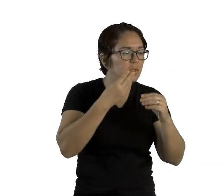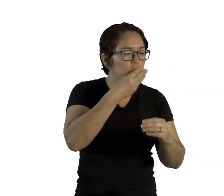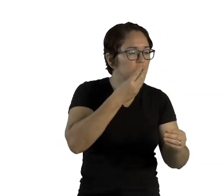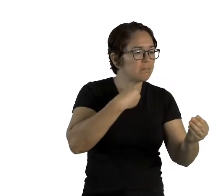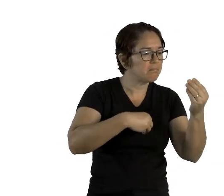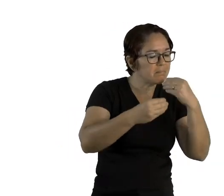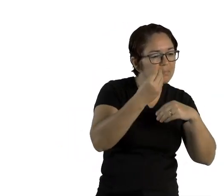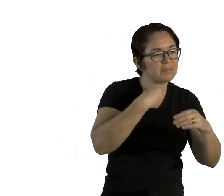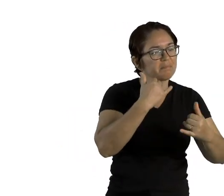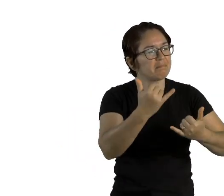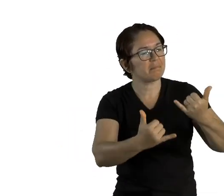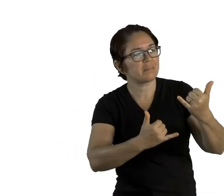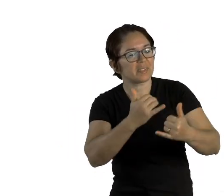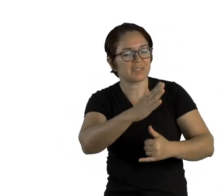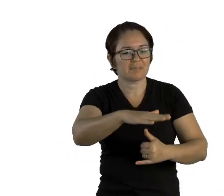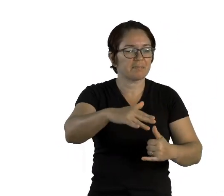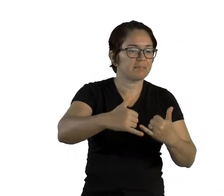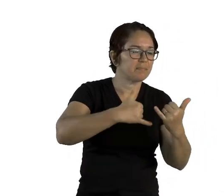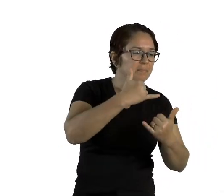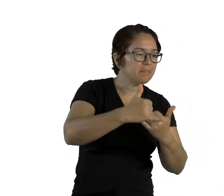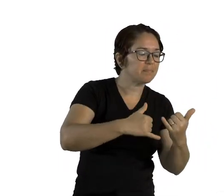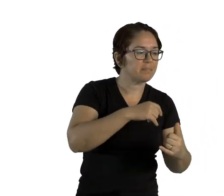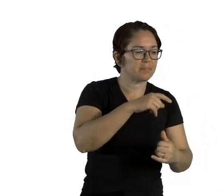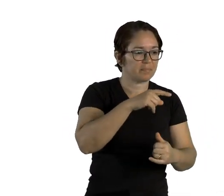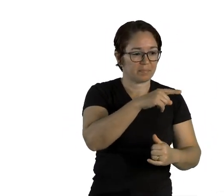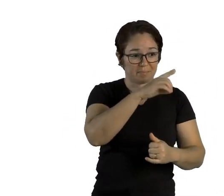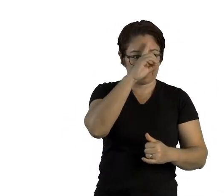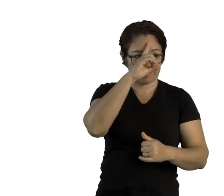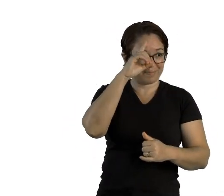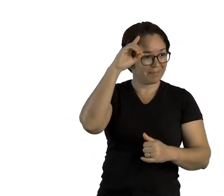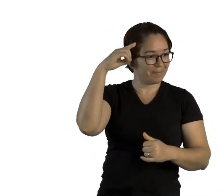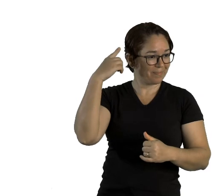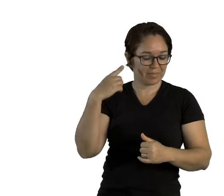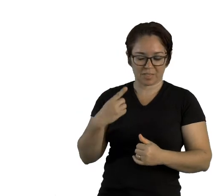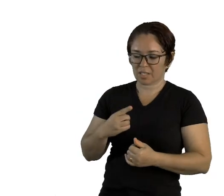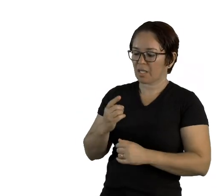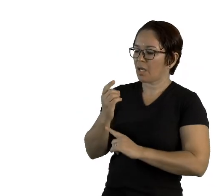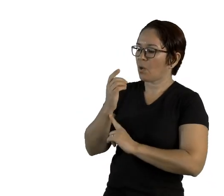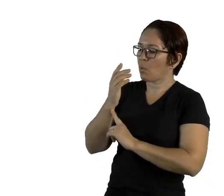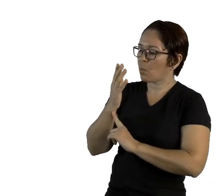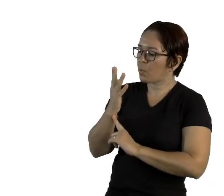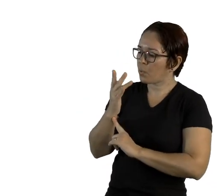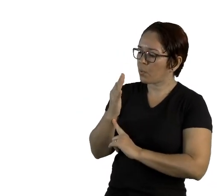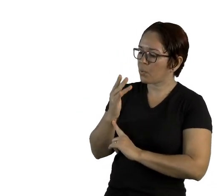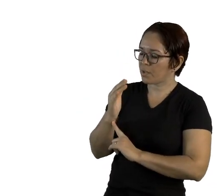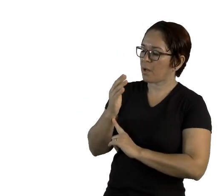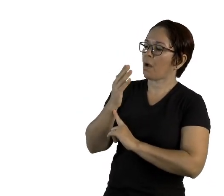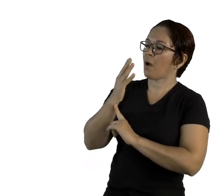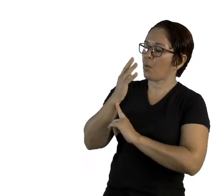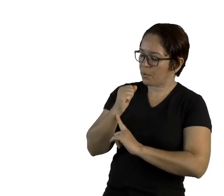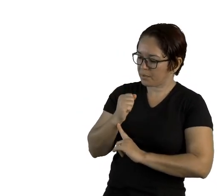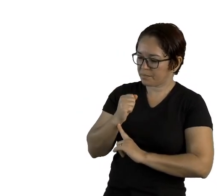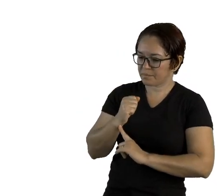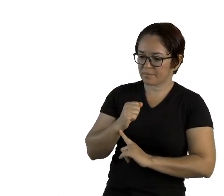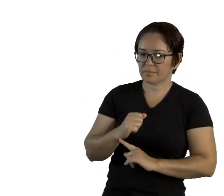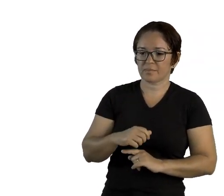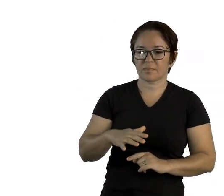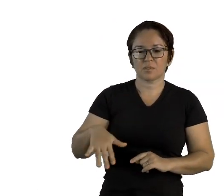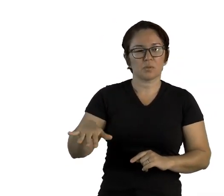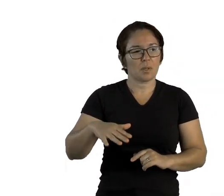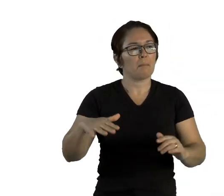Cachinhos soprou as velhinhas do bolo, adivinha quem gritou? É pique, é pique, é hora, é hora, é hora.